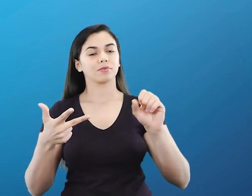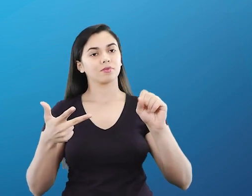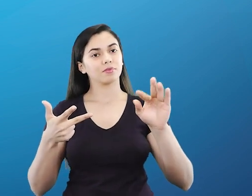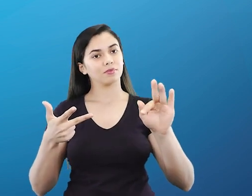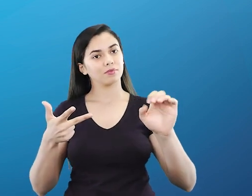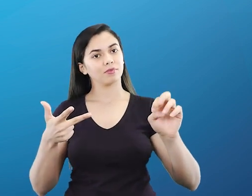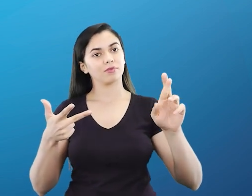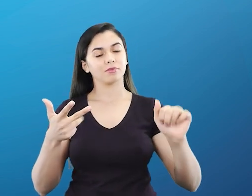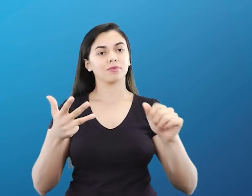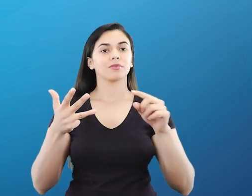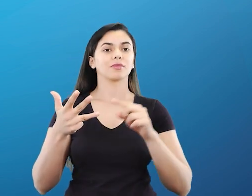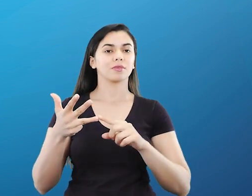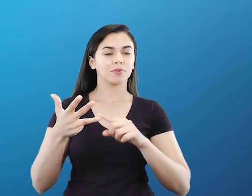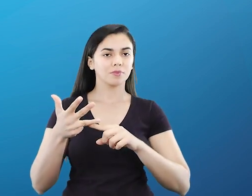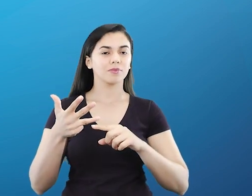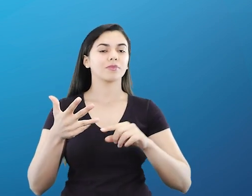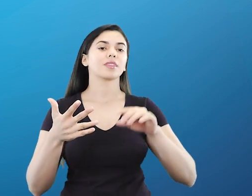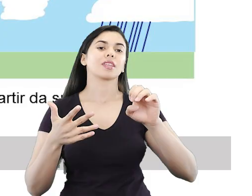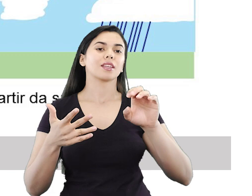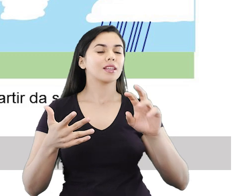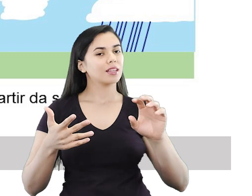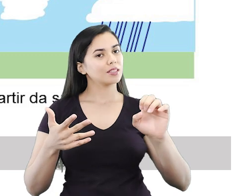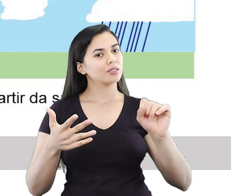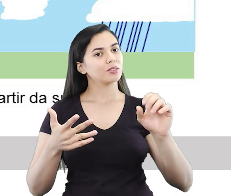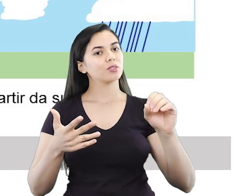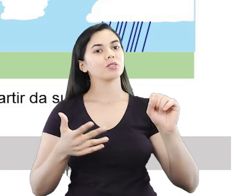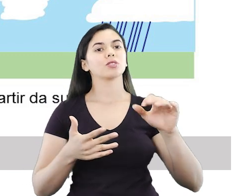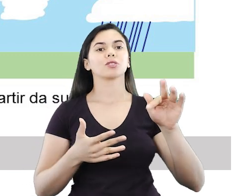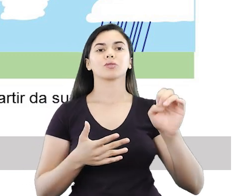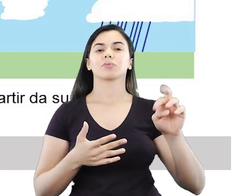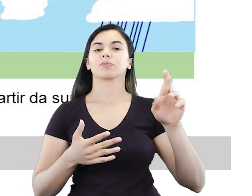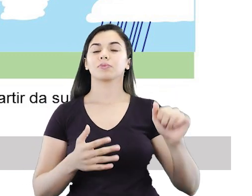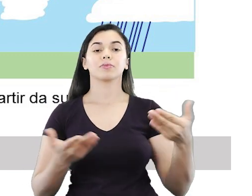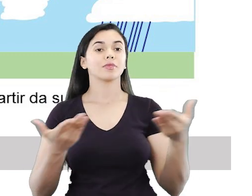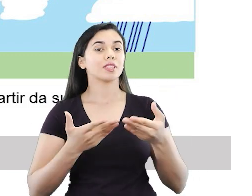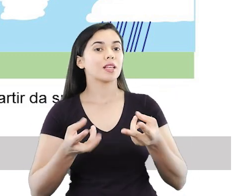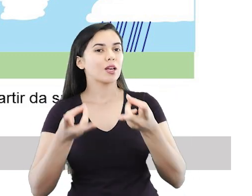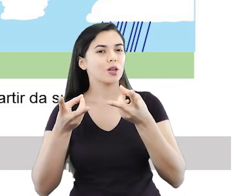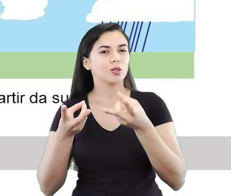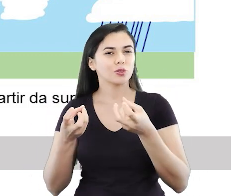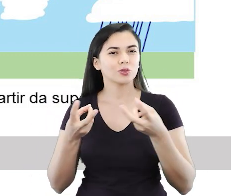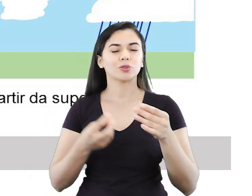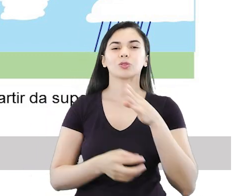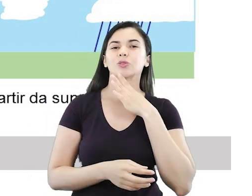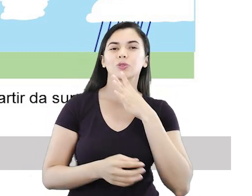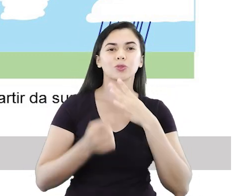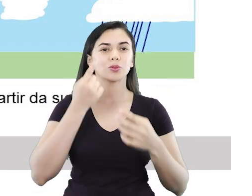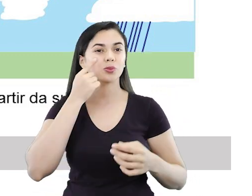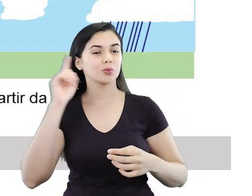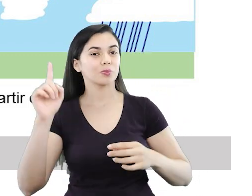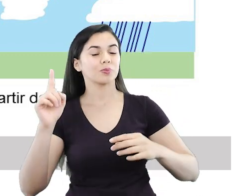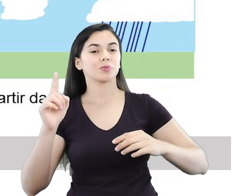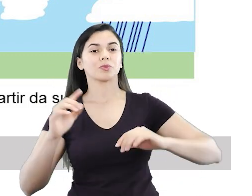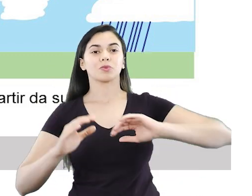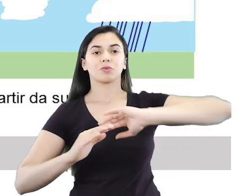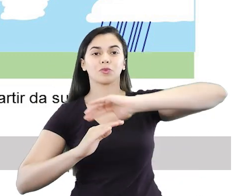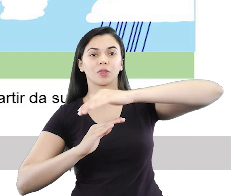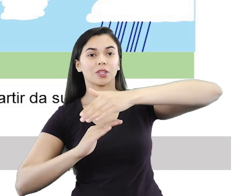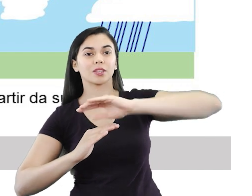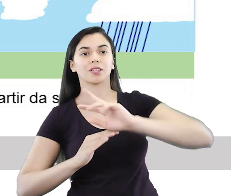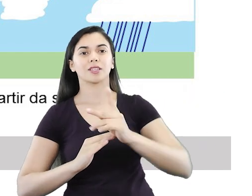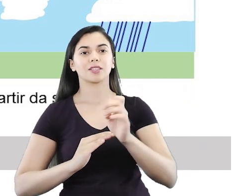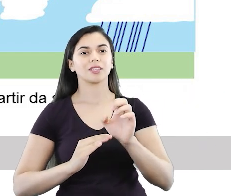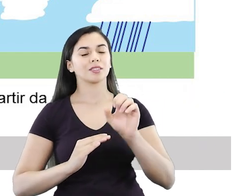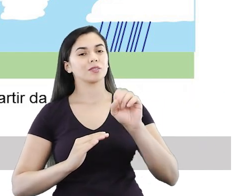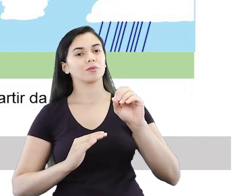e exosfera. Vamos conhecê-las? Primeira camada, troposfera. É a camada mais próxima à nossa superfície. Nela estão